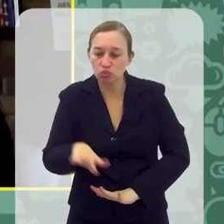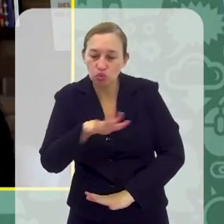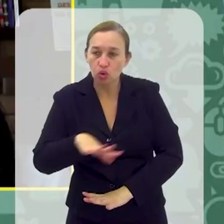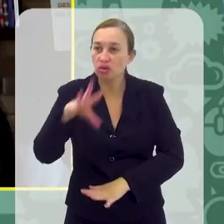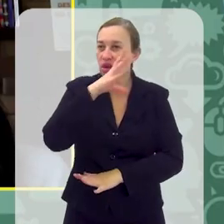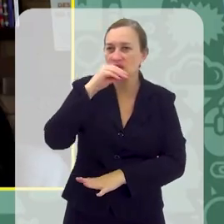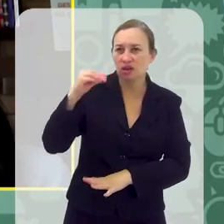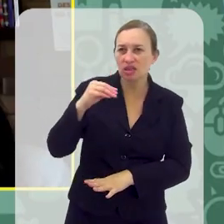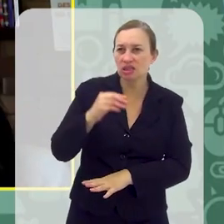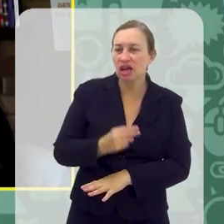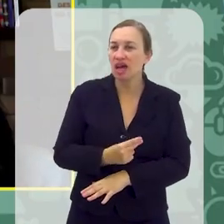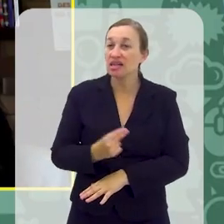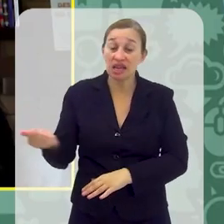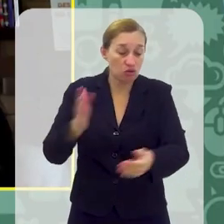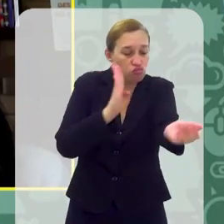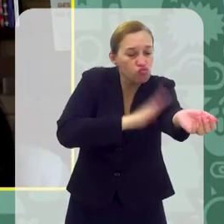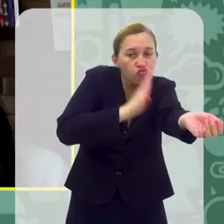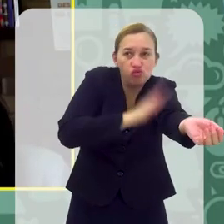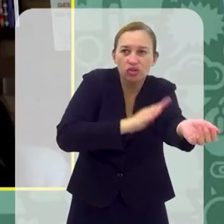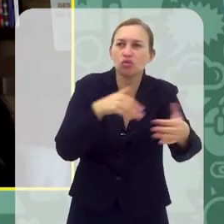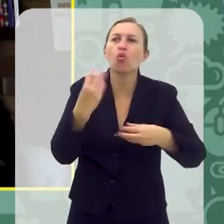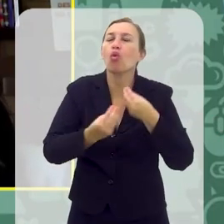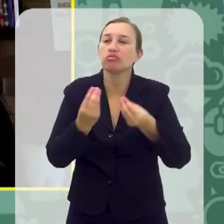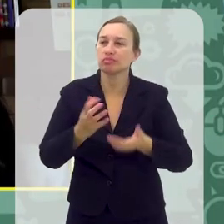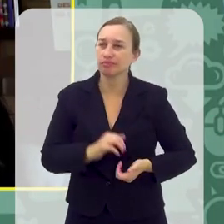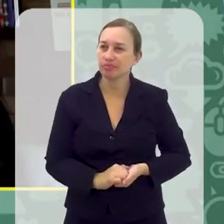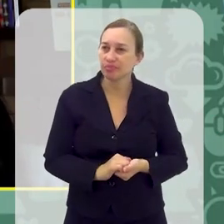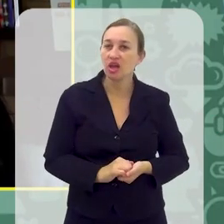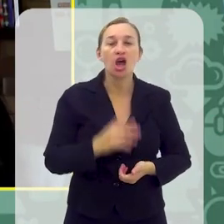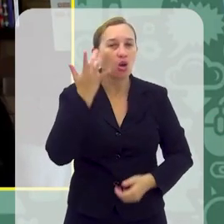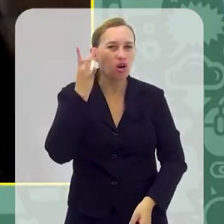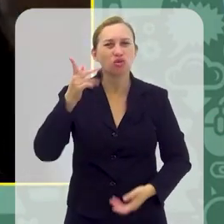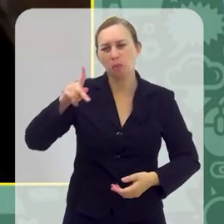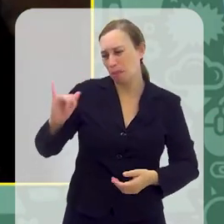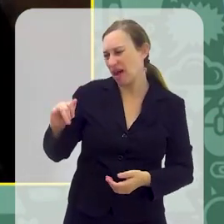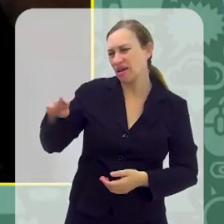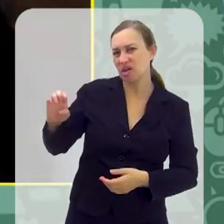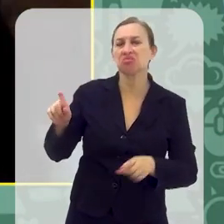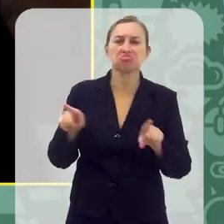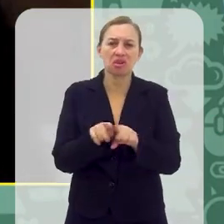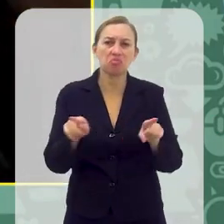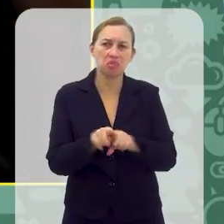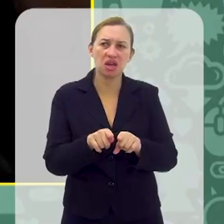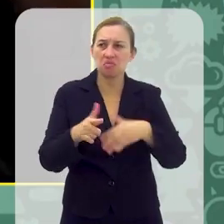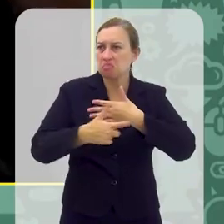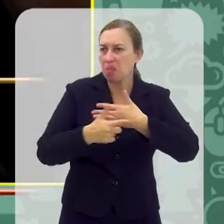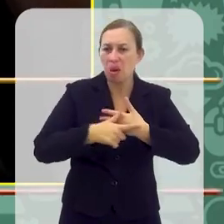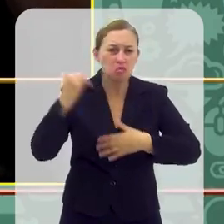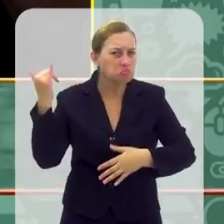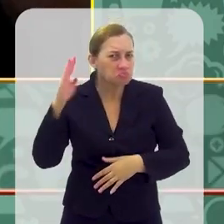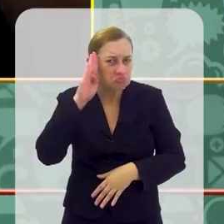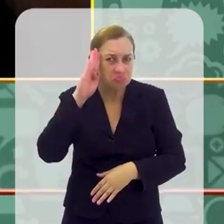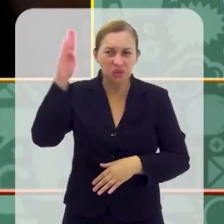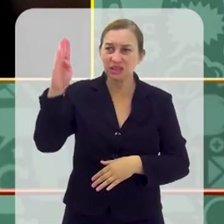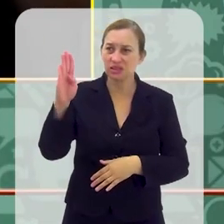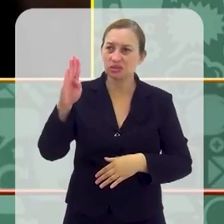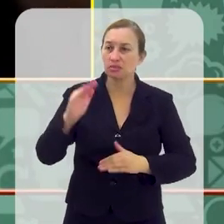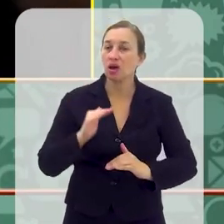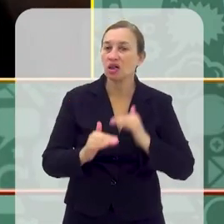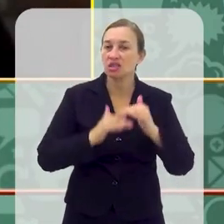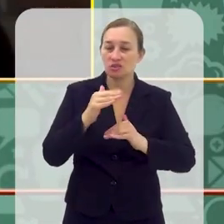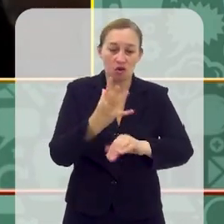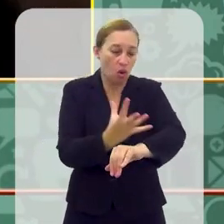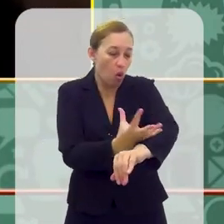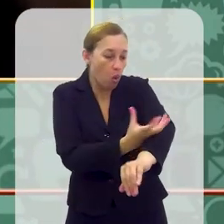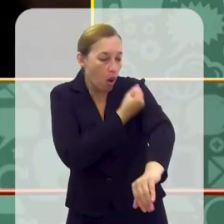adolescentes a saírem do vício? Eu acho que os pais também, então, tem um papel fundamental de ajudar a desenvolver esse repertório